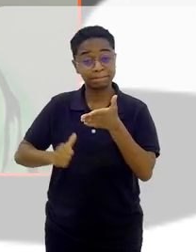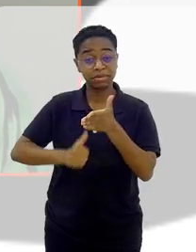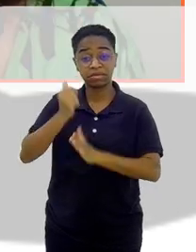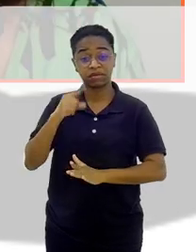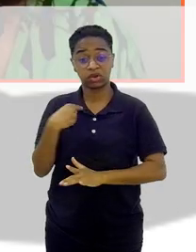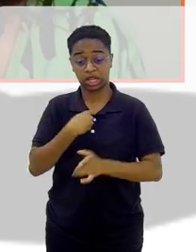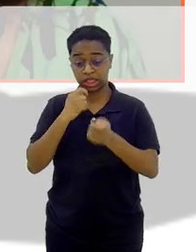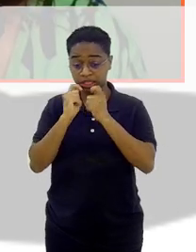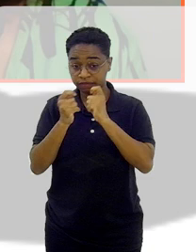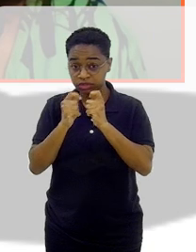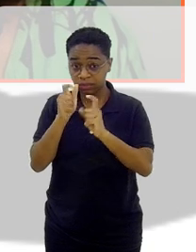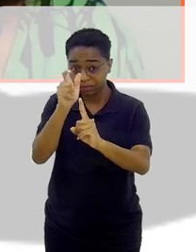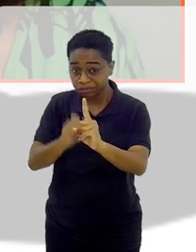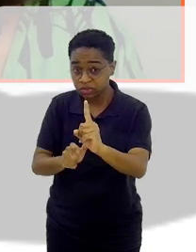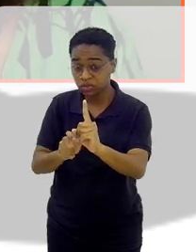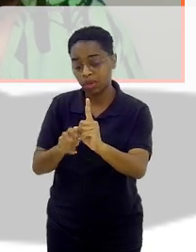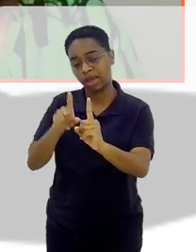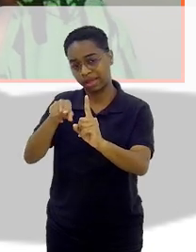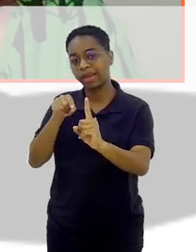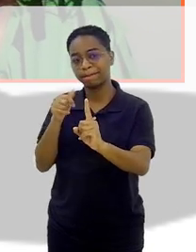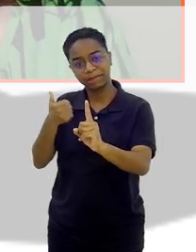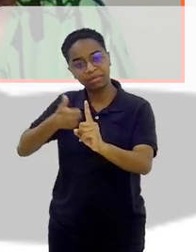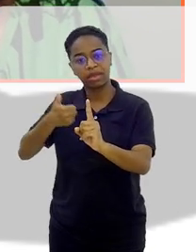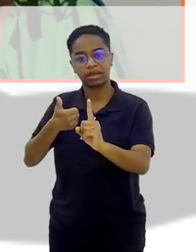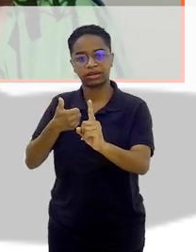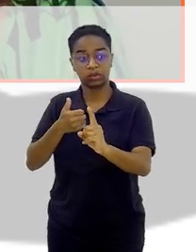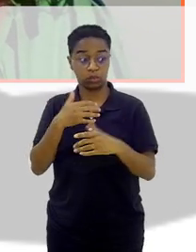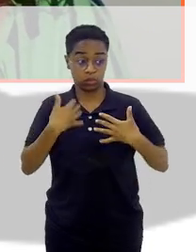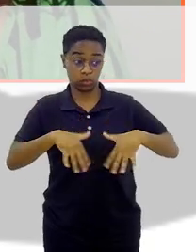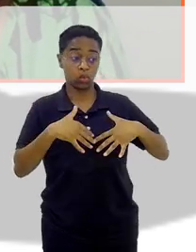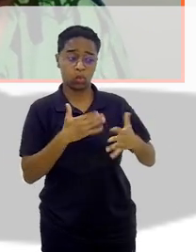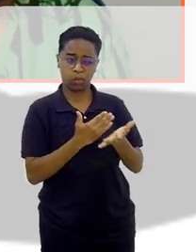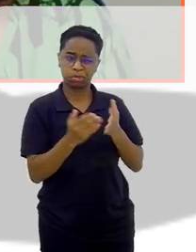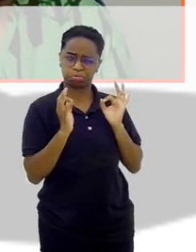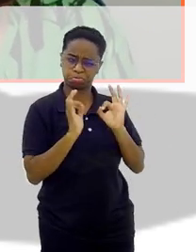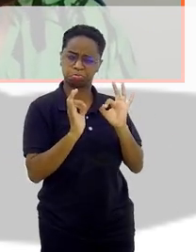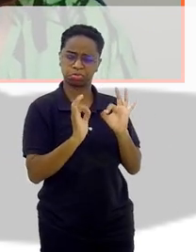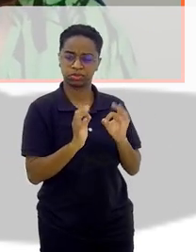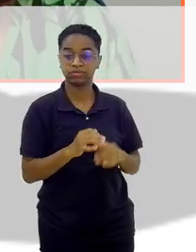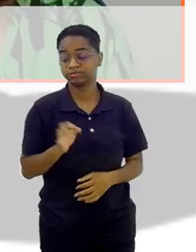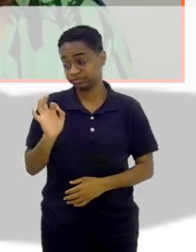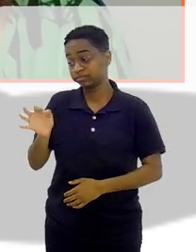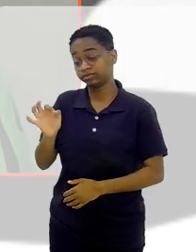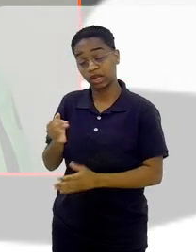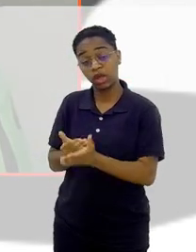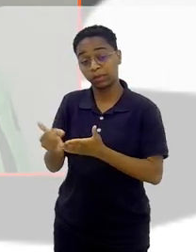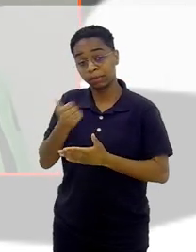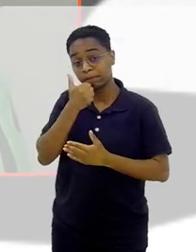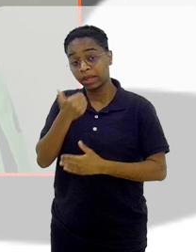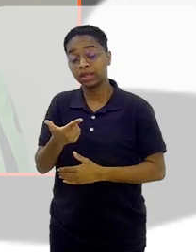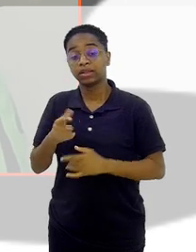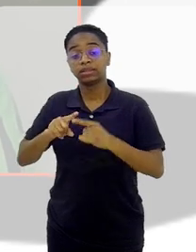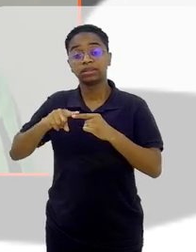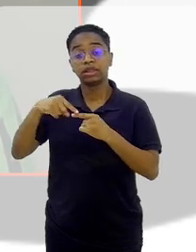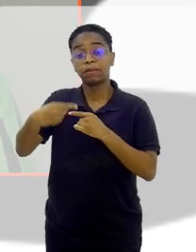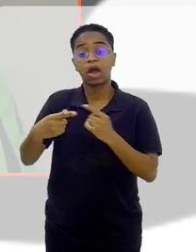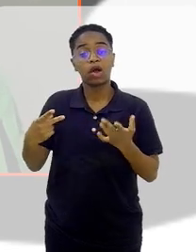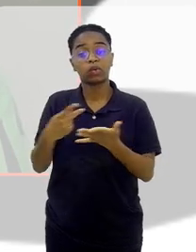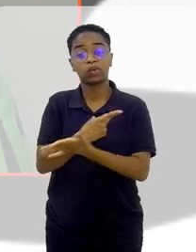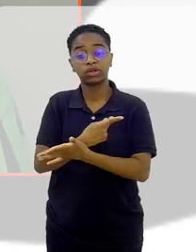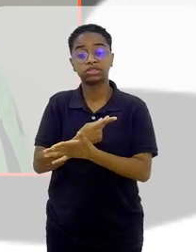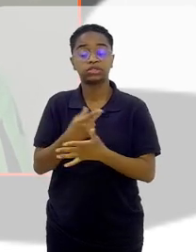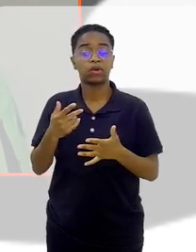Plurale. Uau! Já começou com o pé direito, né? Começamos com o pé direito. E depois acontece aquela